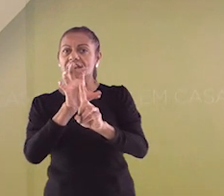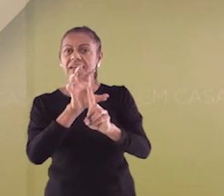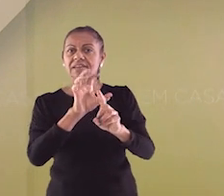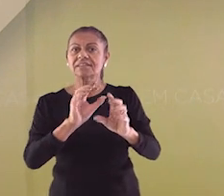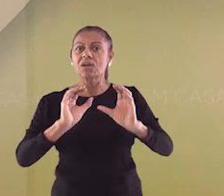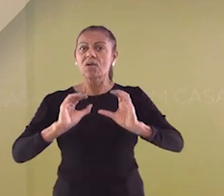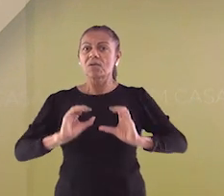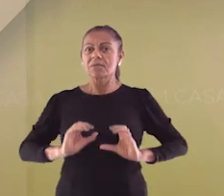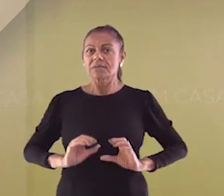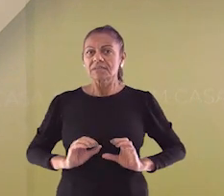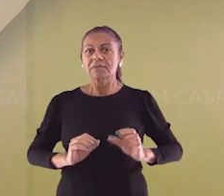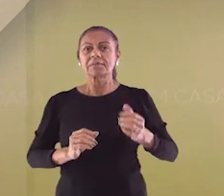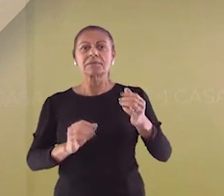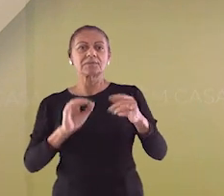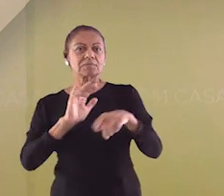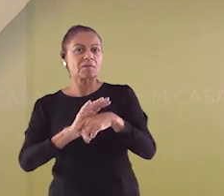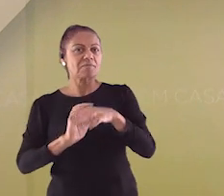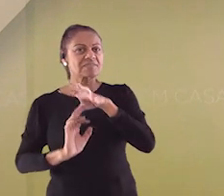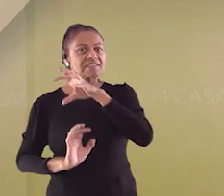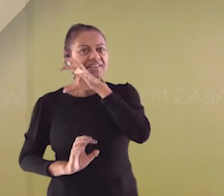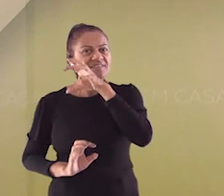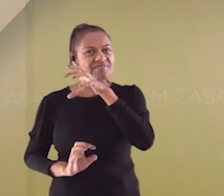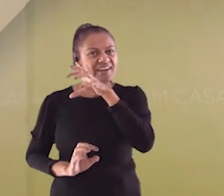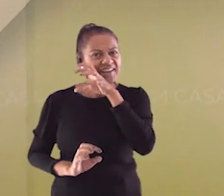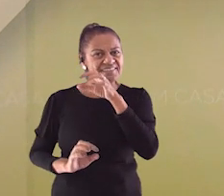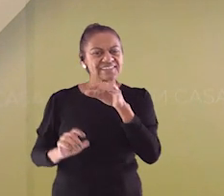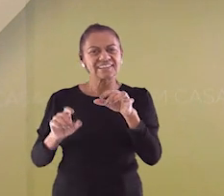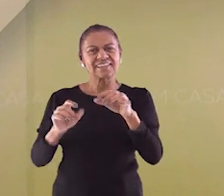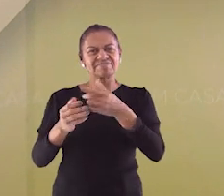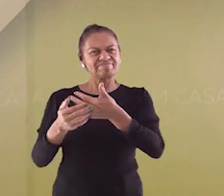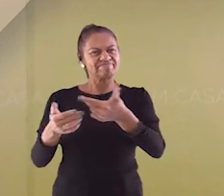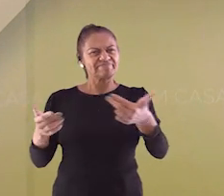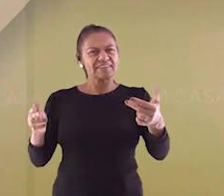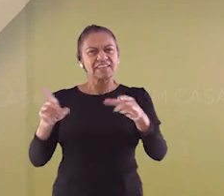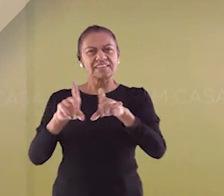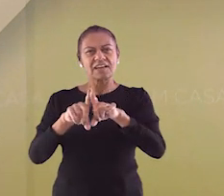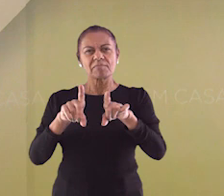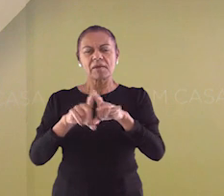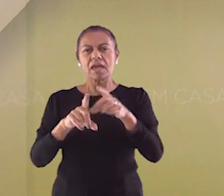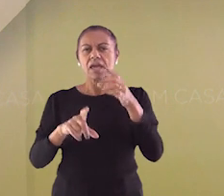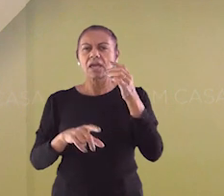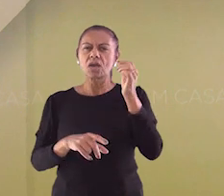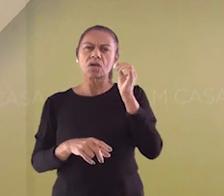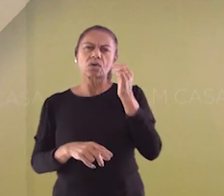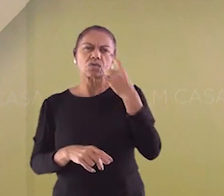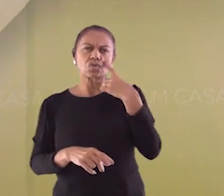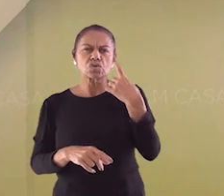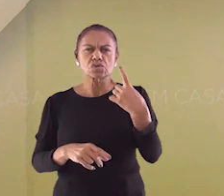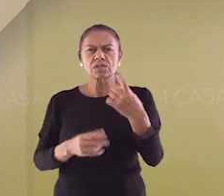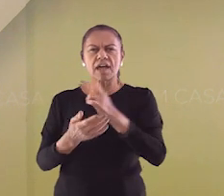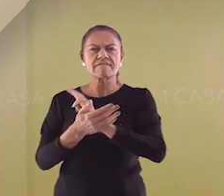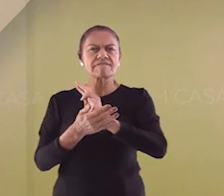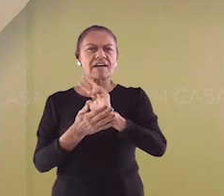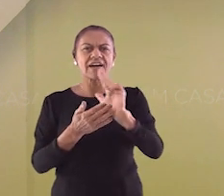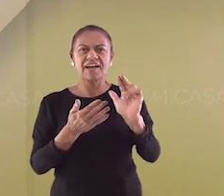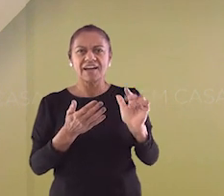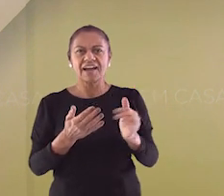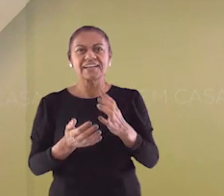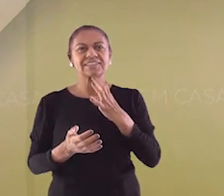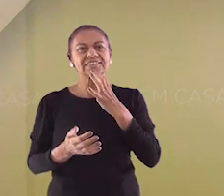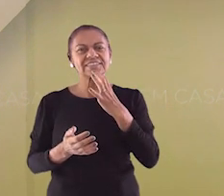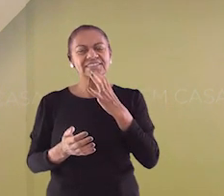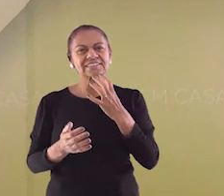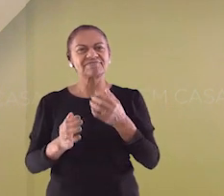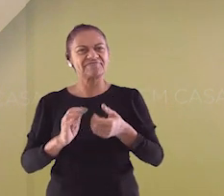Além de tudo, conhecemos algumas curiosidades sobre essas estações. Não se esqueça da lista de presença.